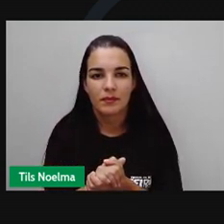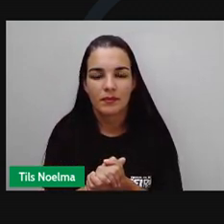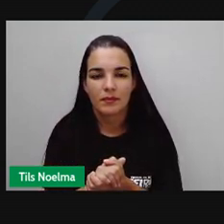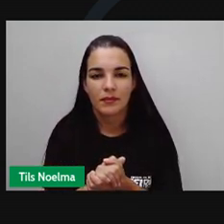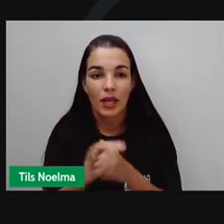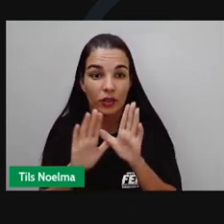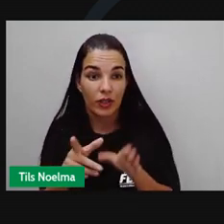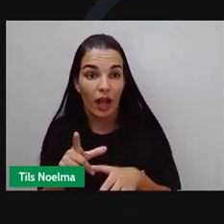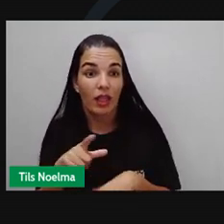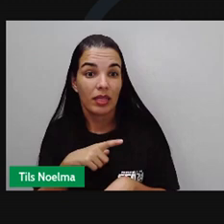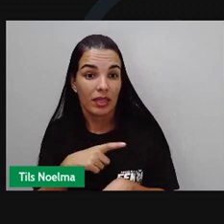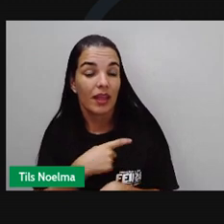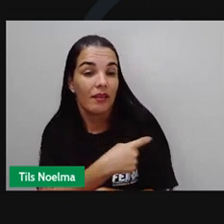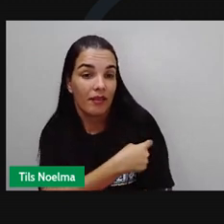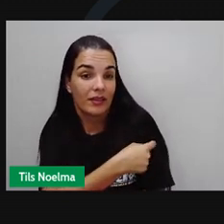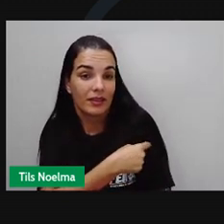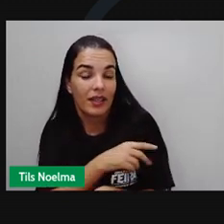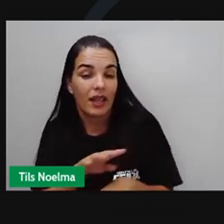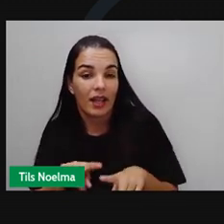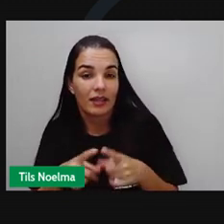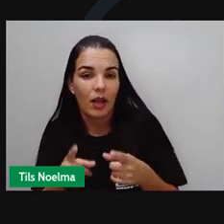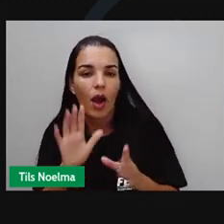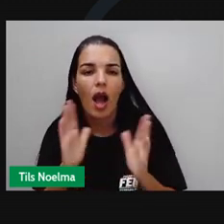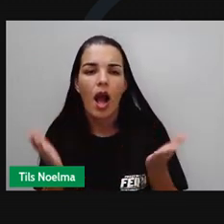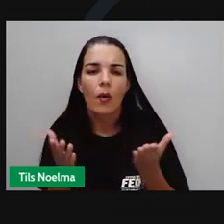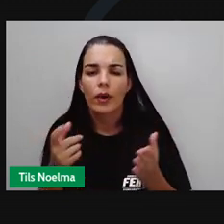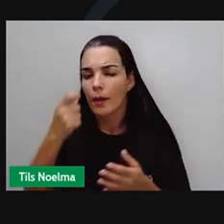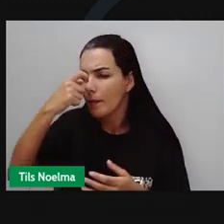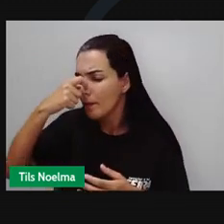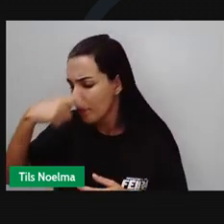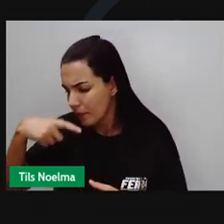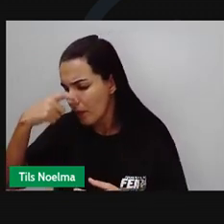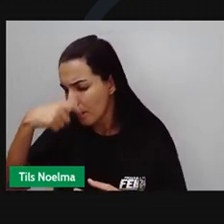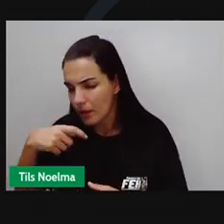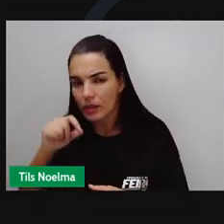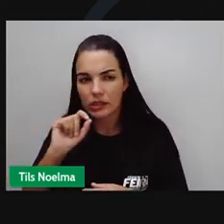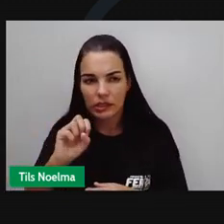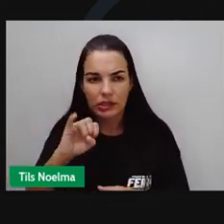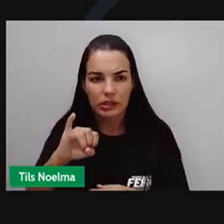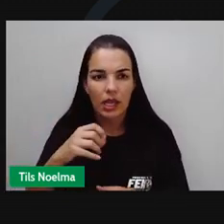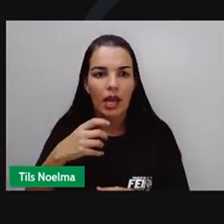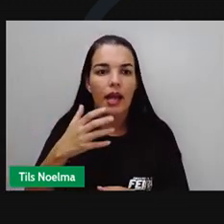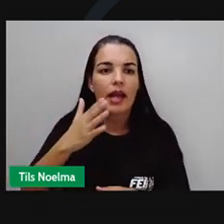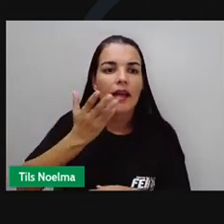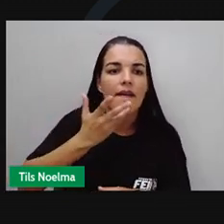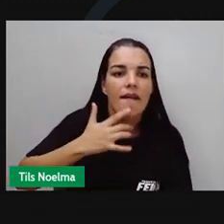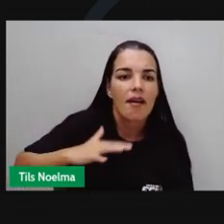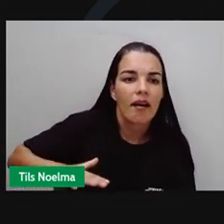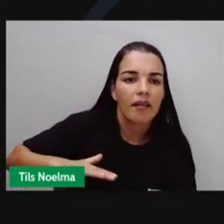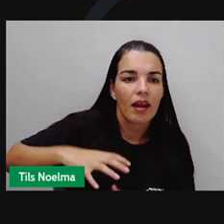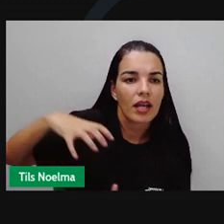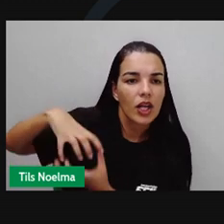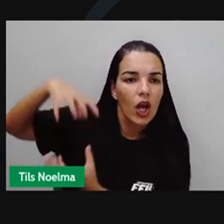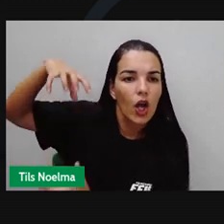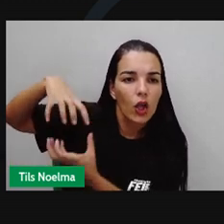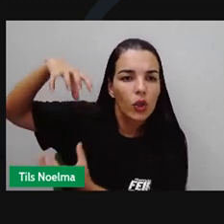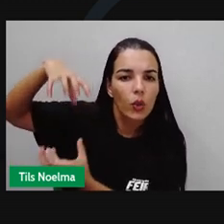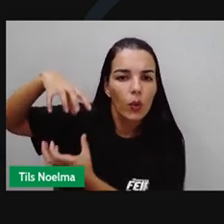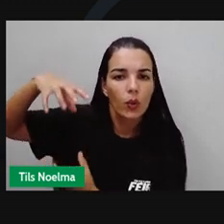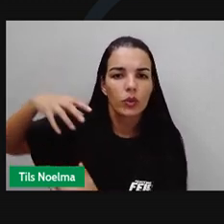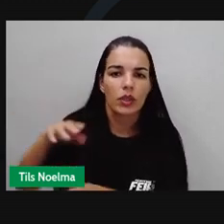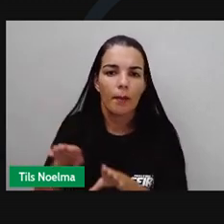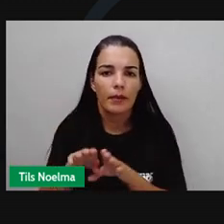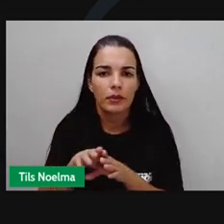No entanto, para a gripe, é recomendável que a população de risco, como as crianças, os idosos e as pessoas com asma, tomem a